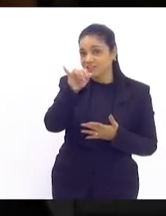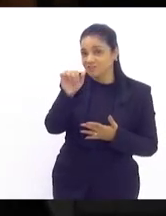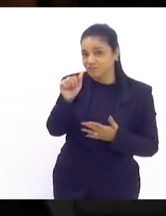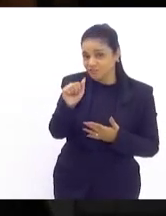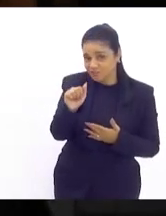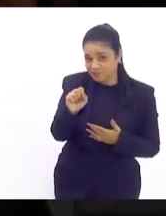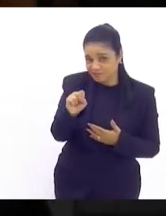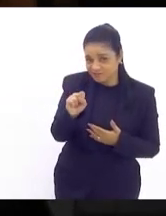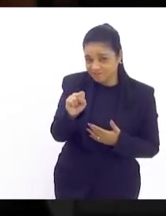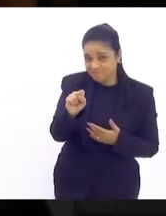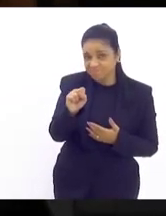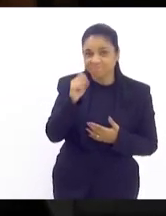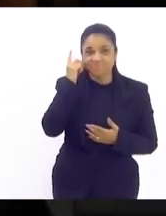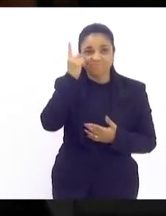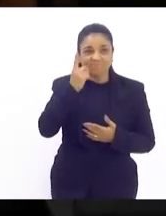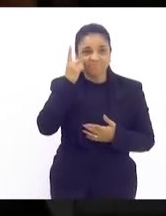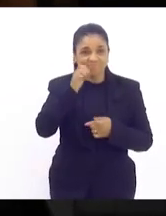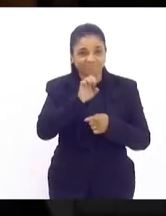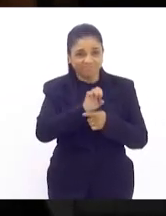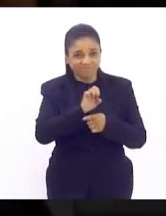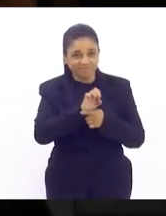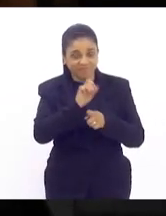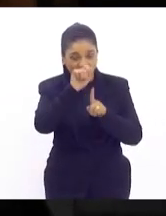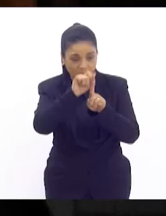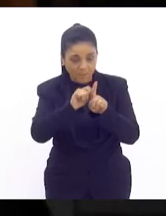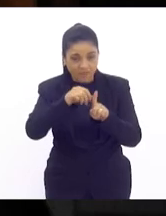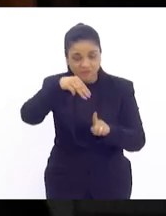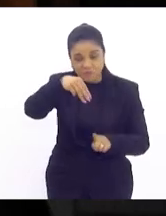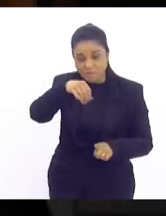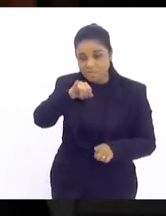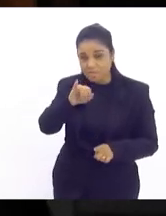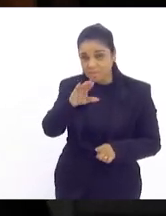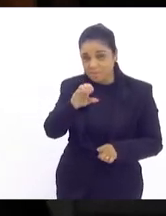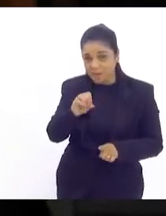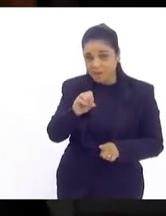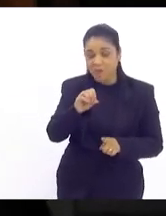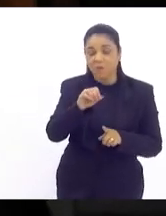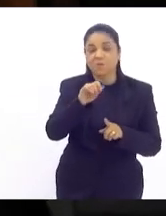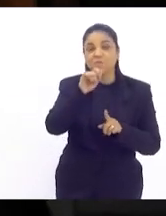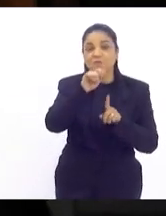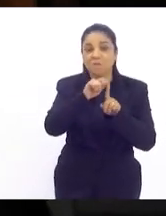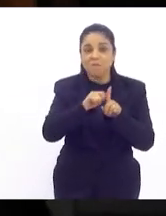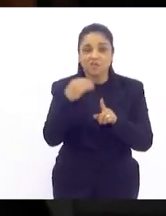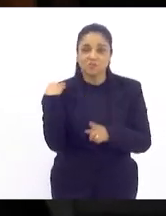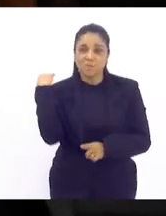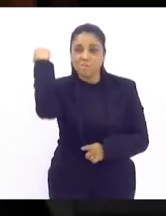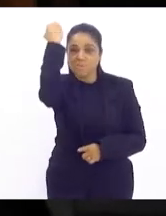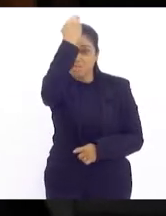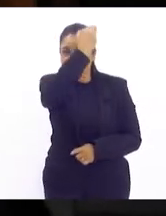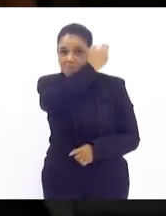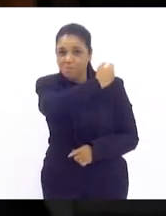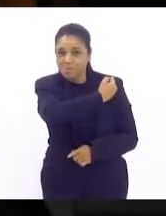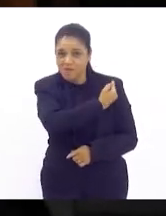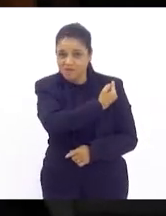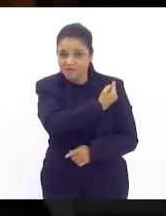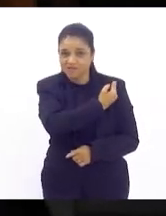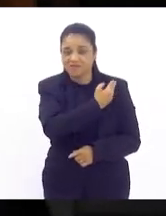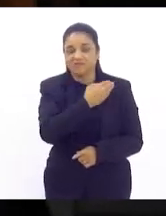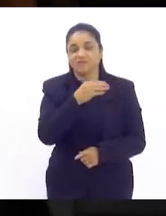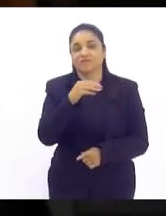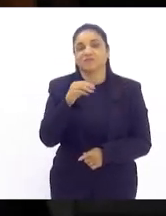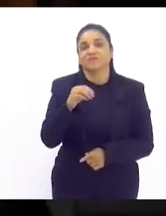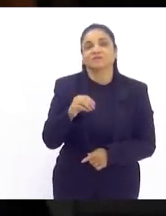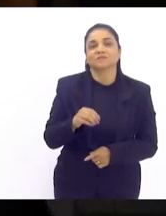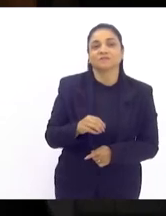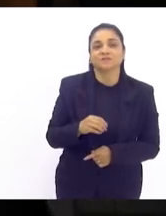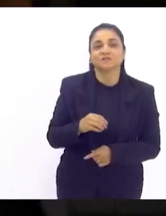só no mesmo de maio mês de Maria 13 de maio dia de nossa senhora